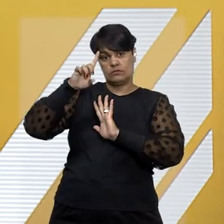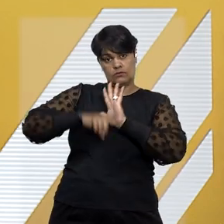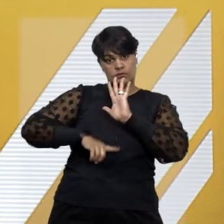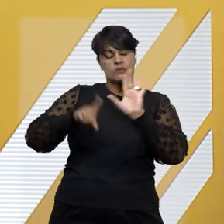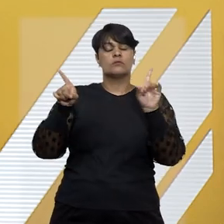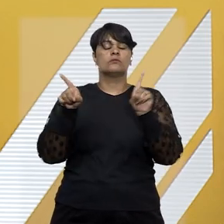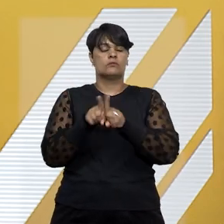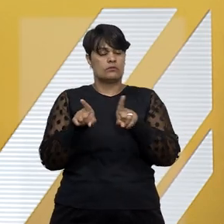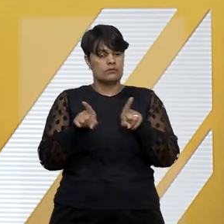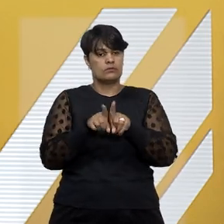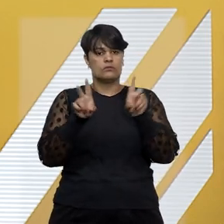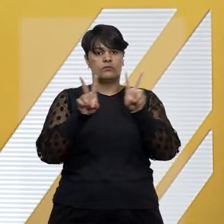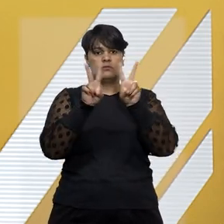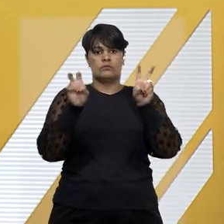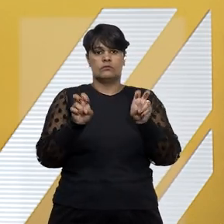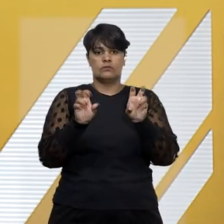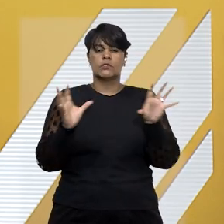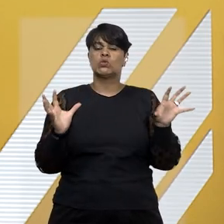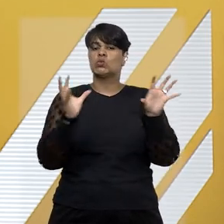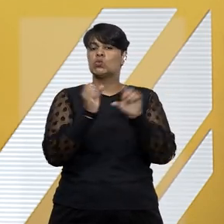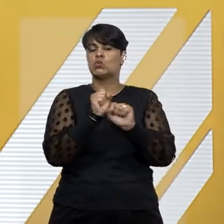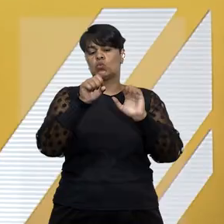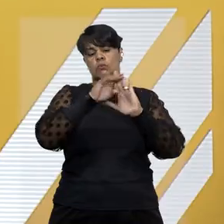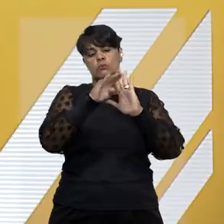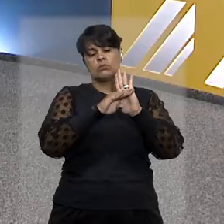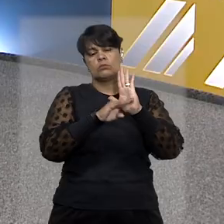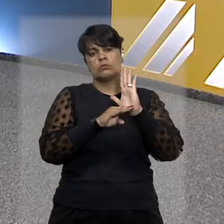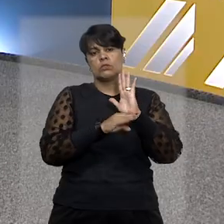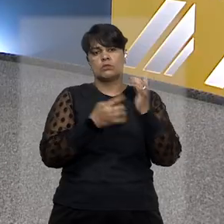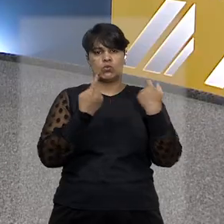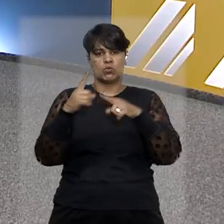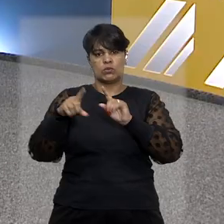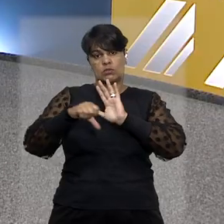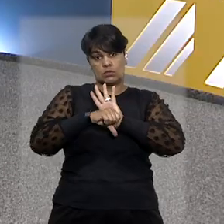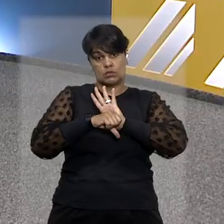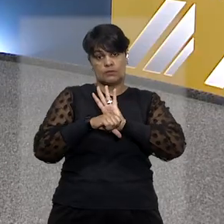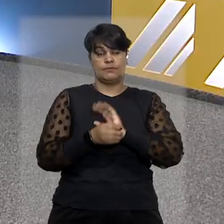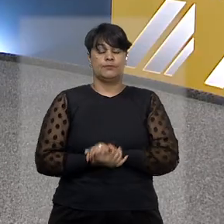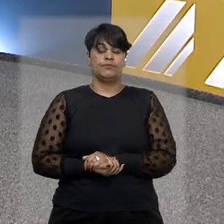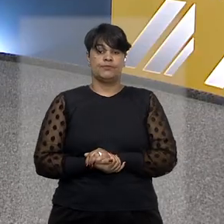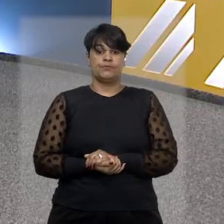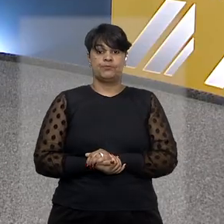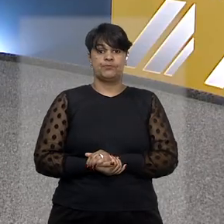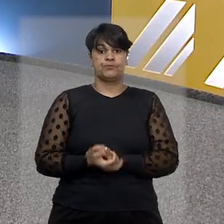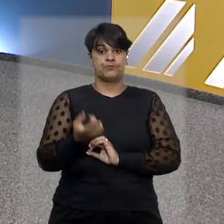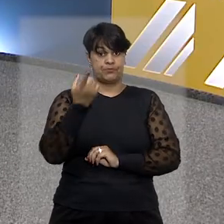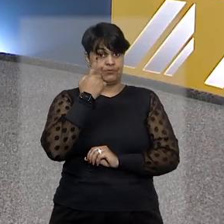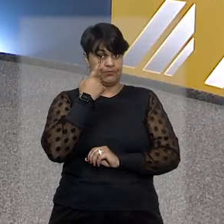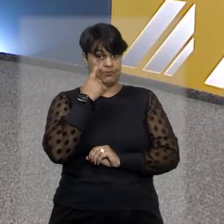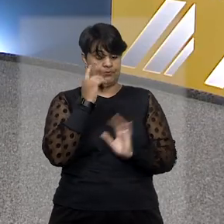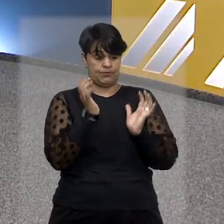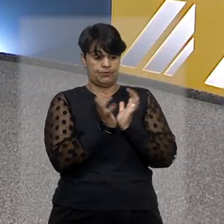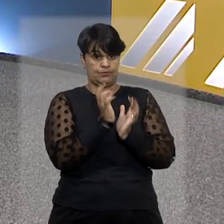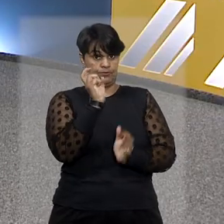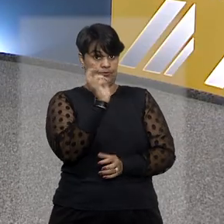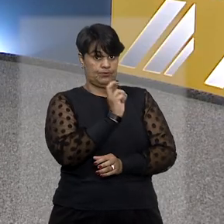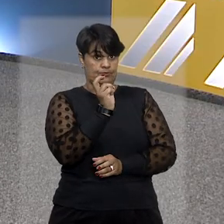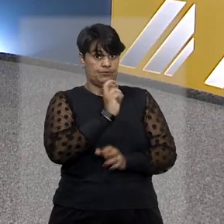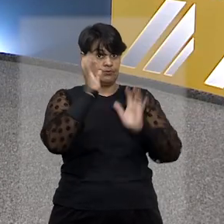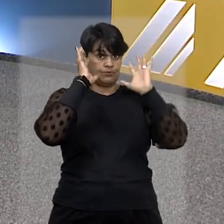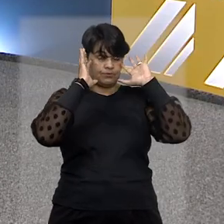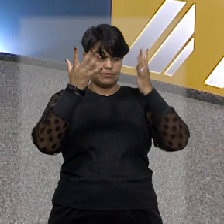relacionados ao pacote anticrime. Entre os destaques, a quinta turma concluiu que a lei